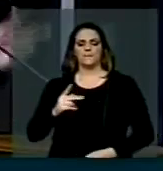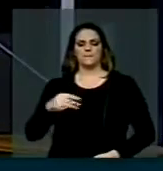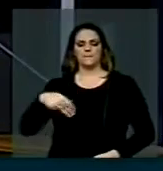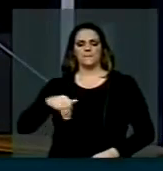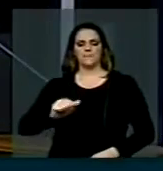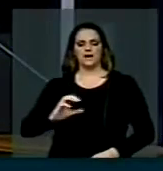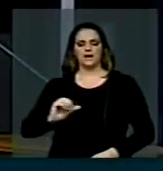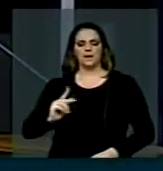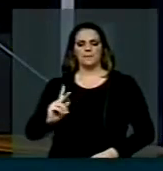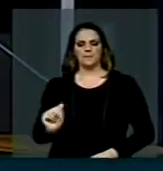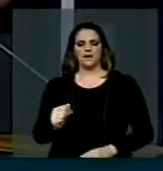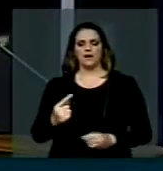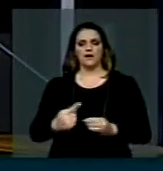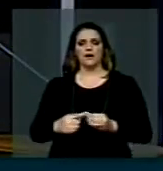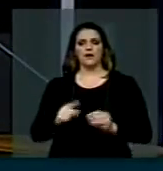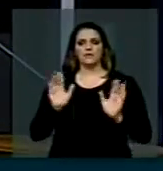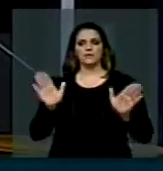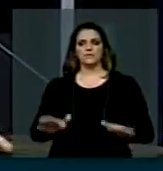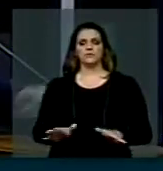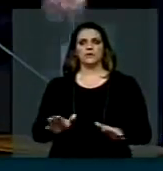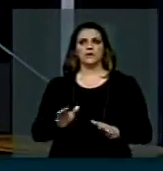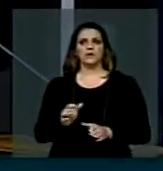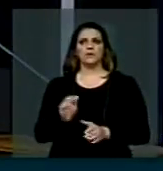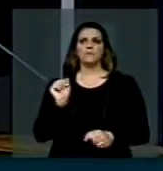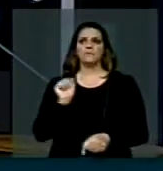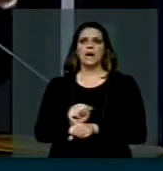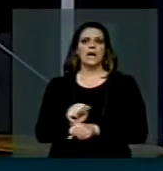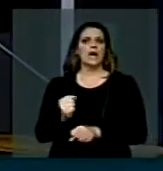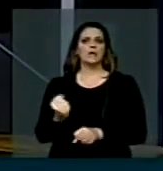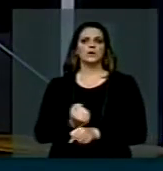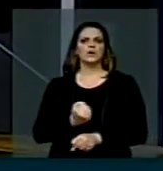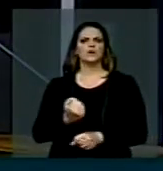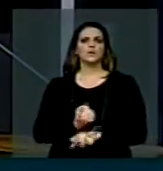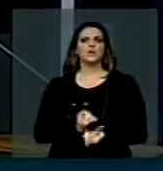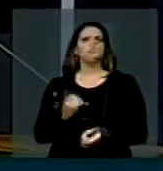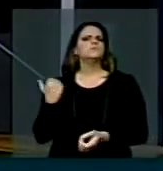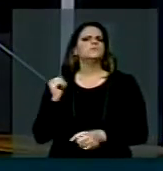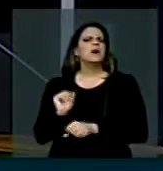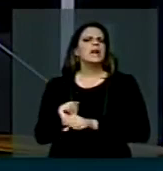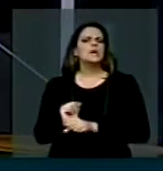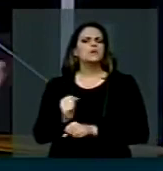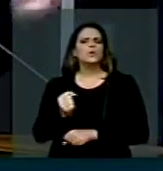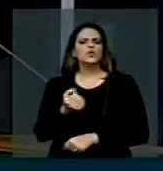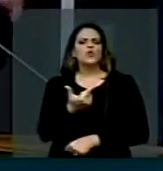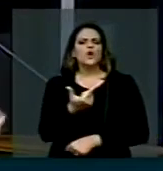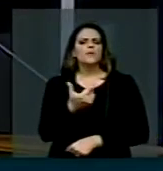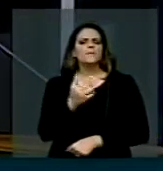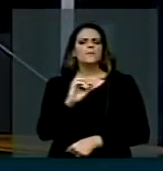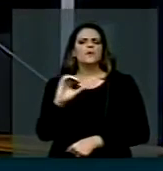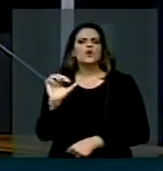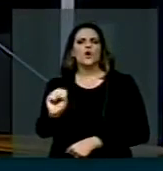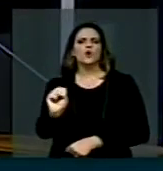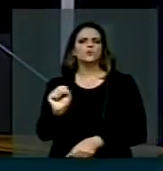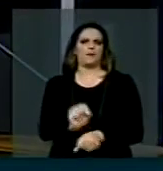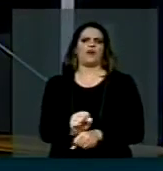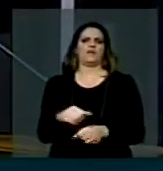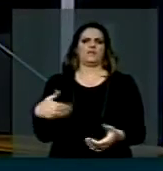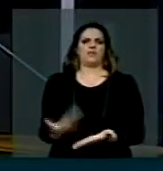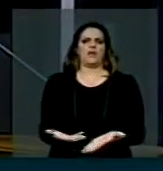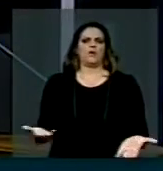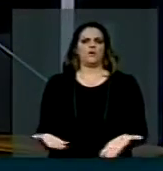Amauri, desde 2008, com a obra paralisada. Desde 2008, deputado Mauro Benevides, amando,